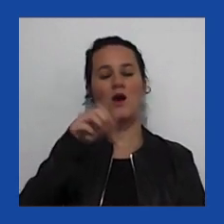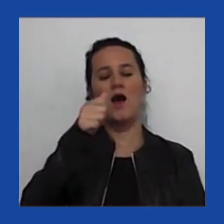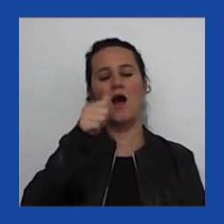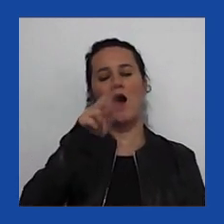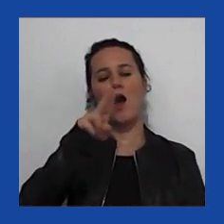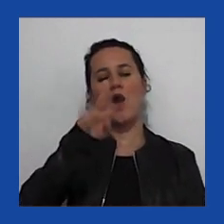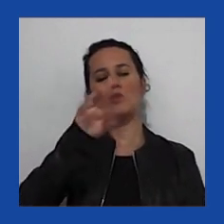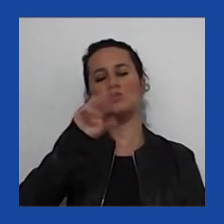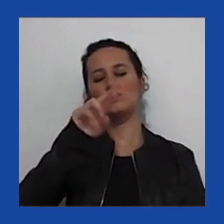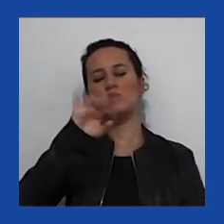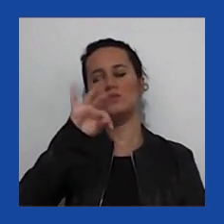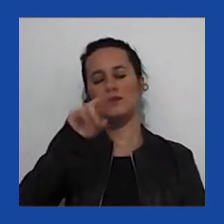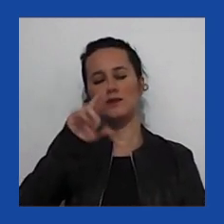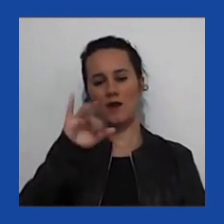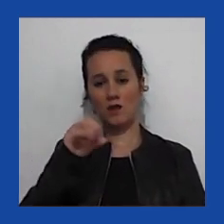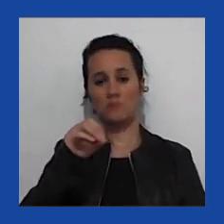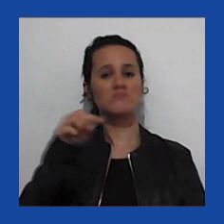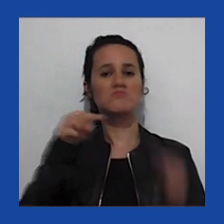democracia.